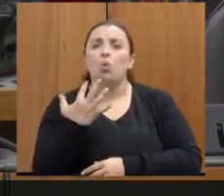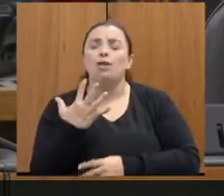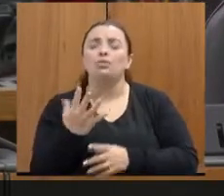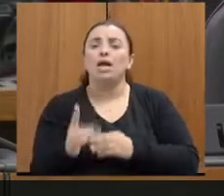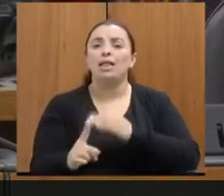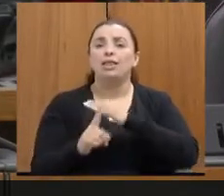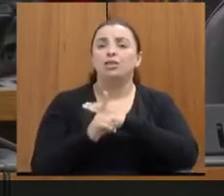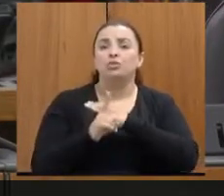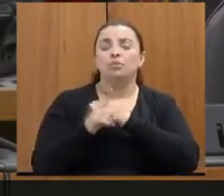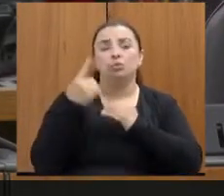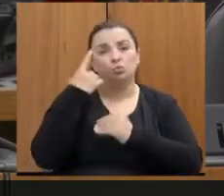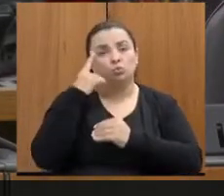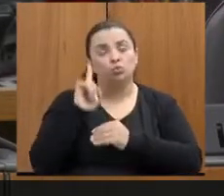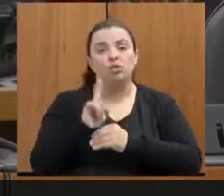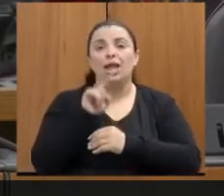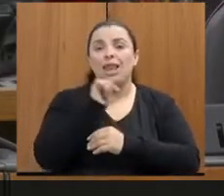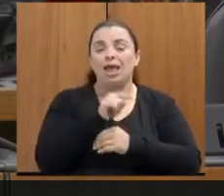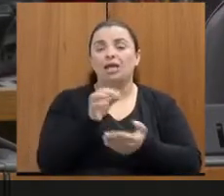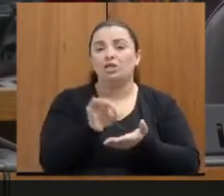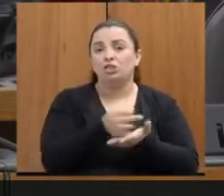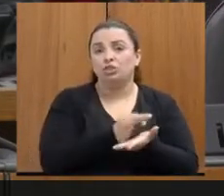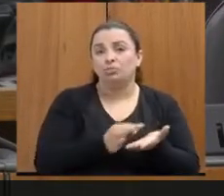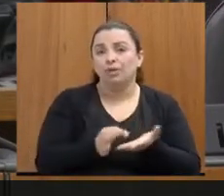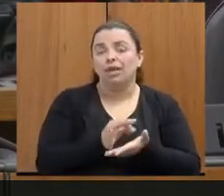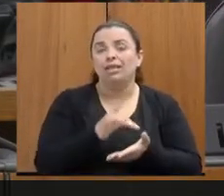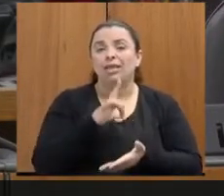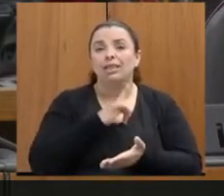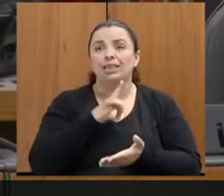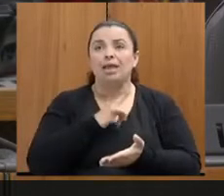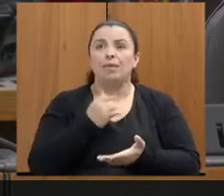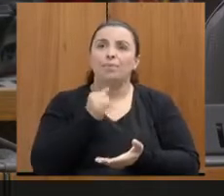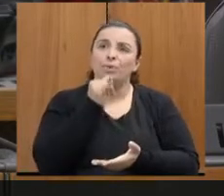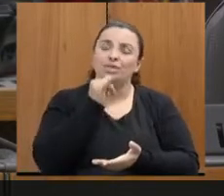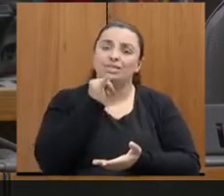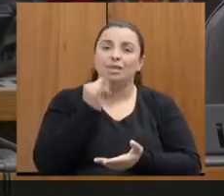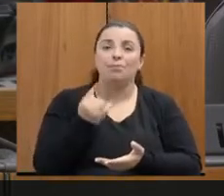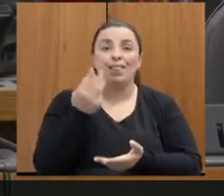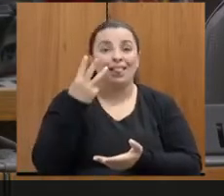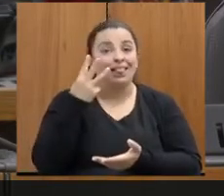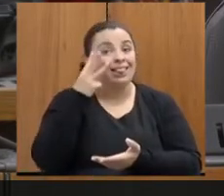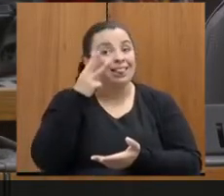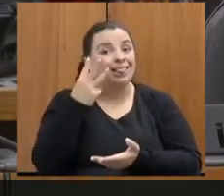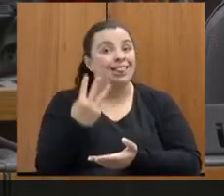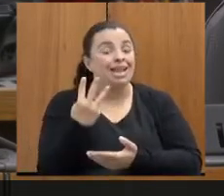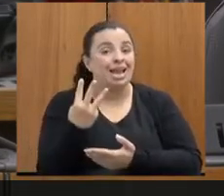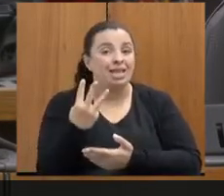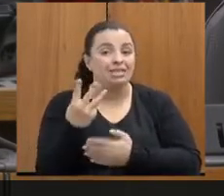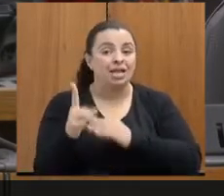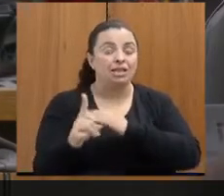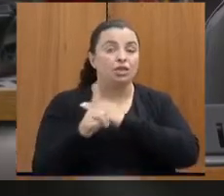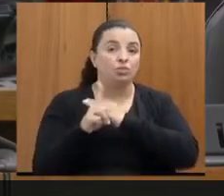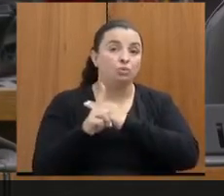em Diamantina nós temos uma média de três requerimentos de medida por dia, no horário comercial.